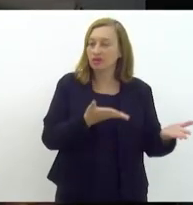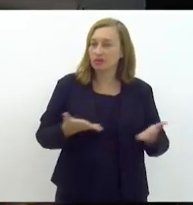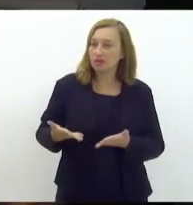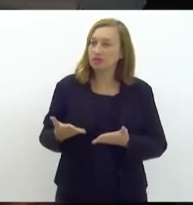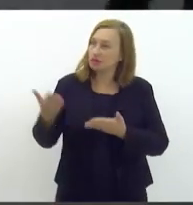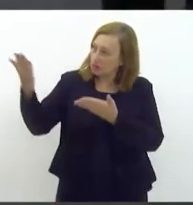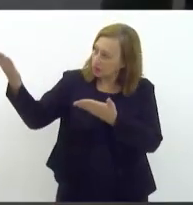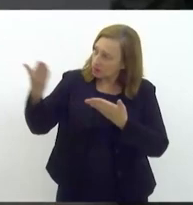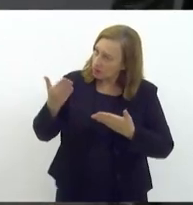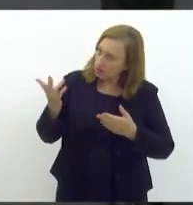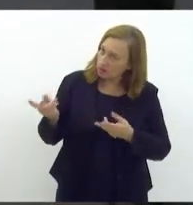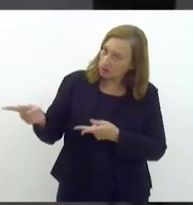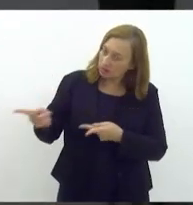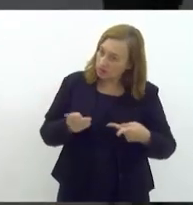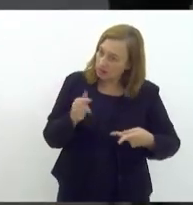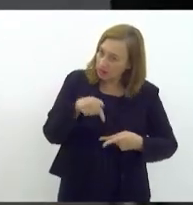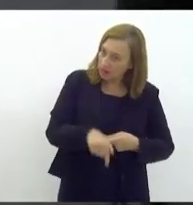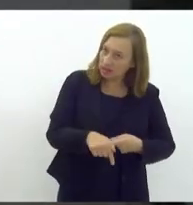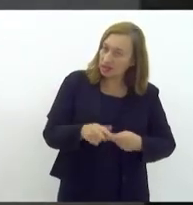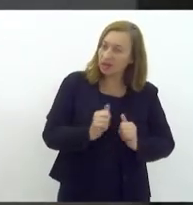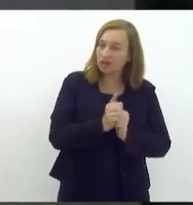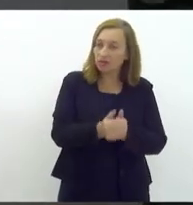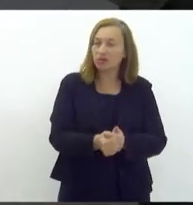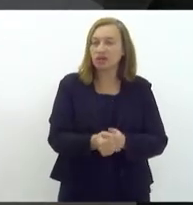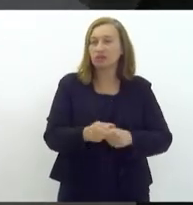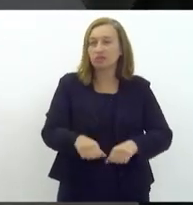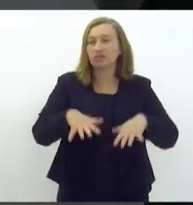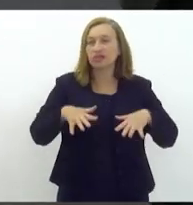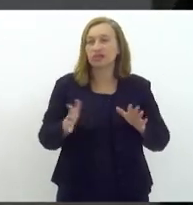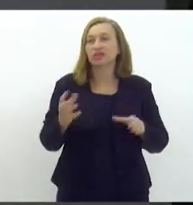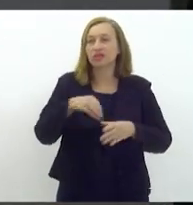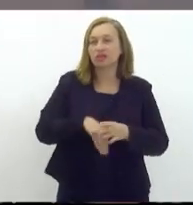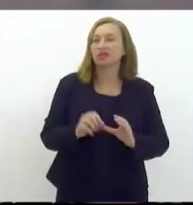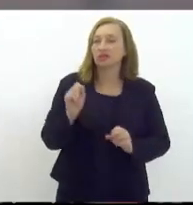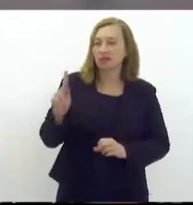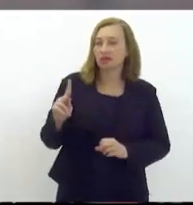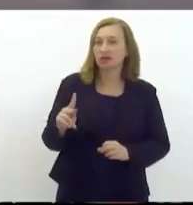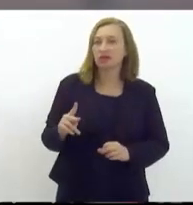quiserem é só descer, entrar aqui e acompanhar o plenário de dentro. Está bom, gente?